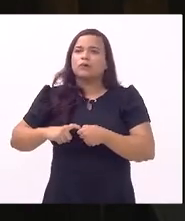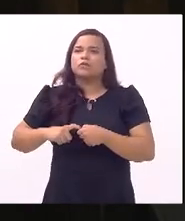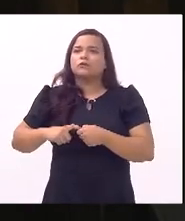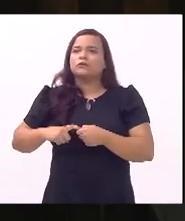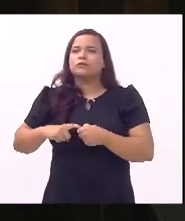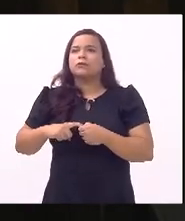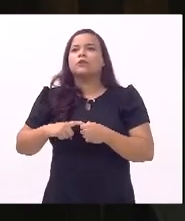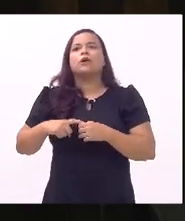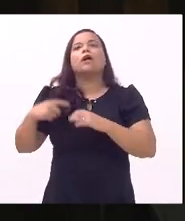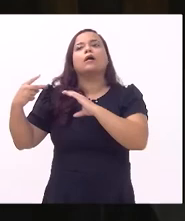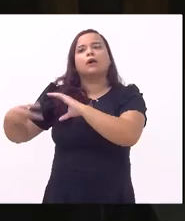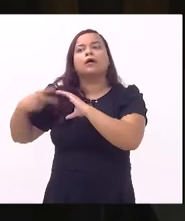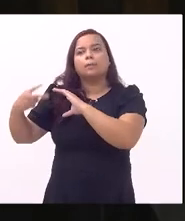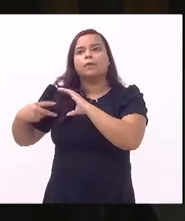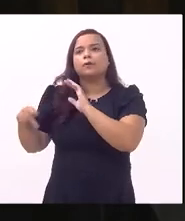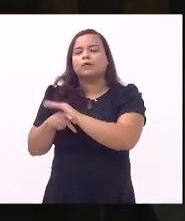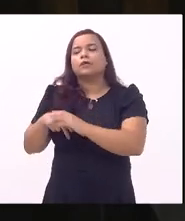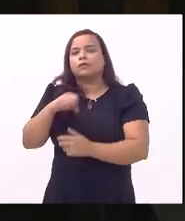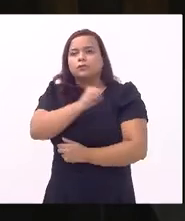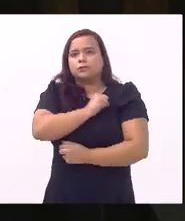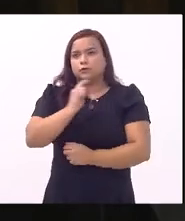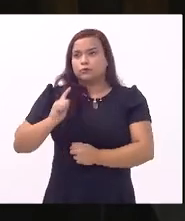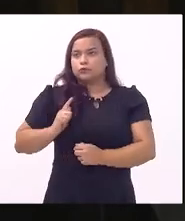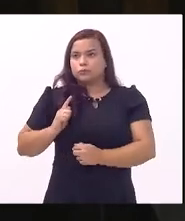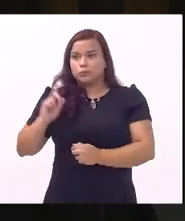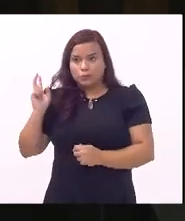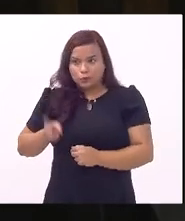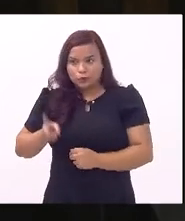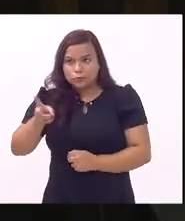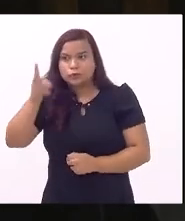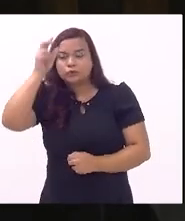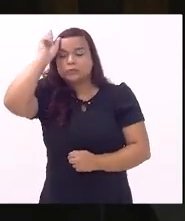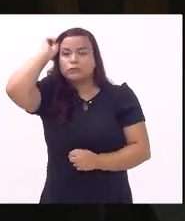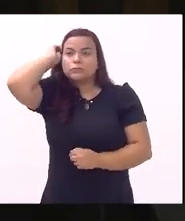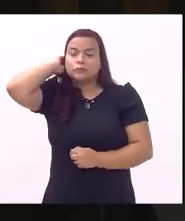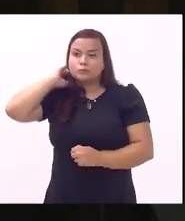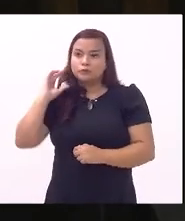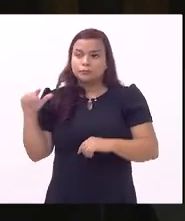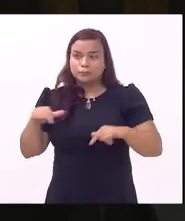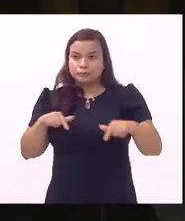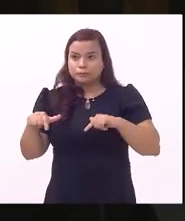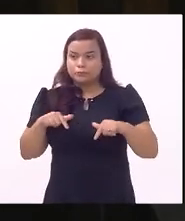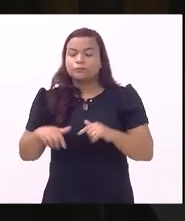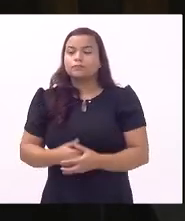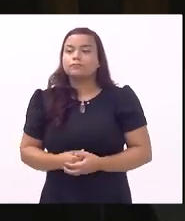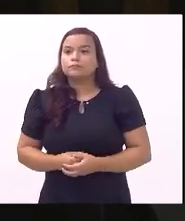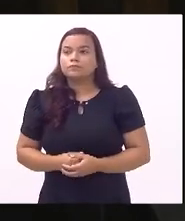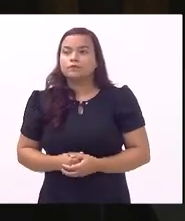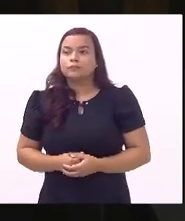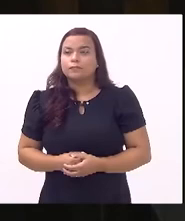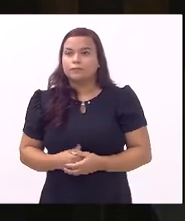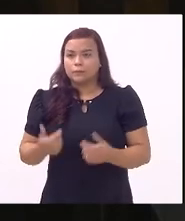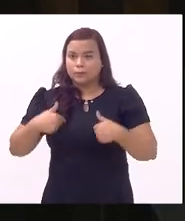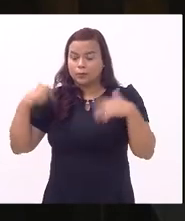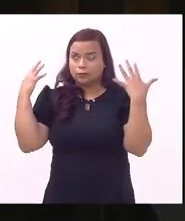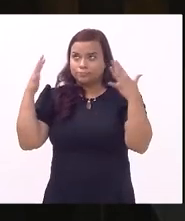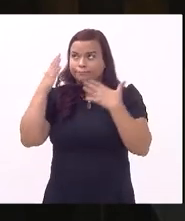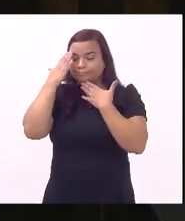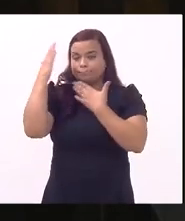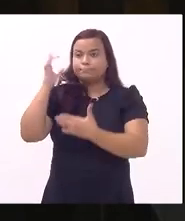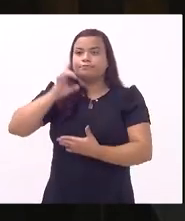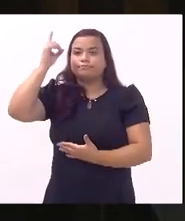São Gonçalo para continuar o andamento do meu mandato mas mãe eu sou eu glorifico a Deus por essa